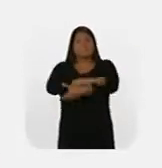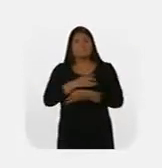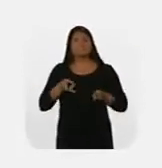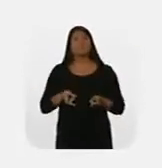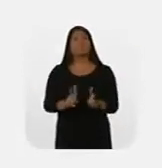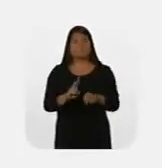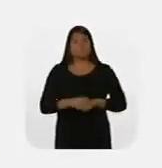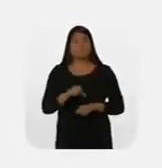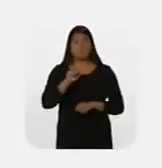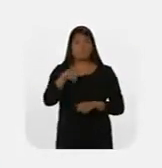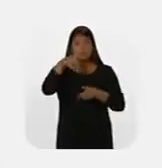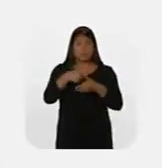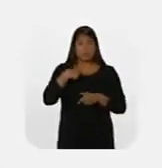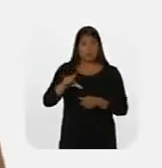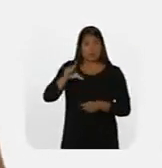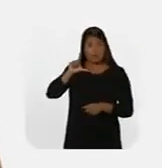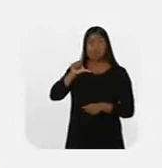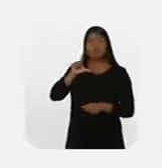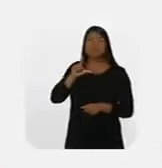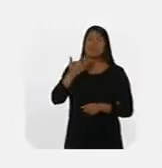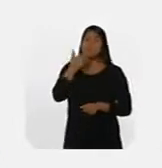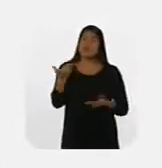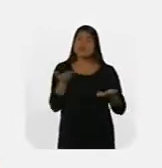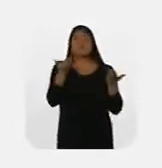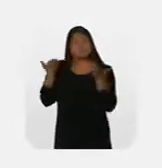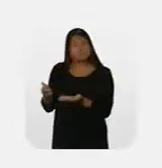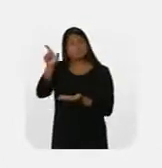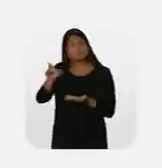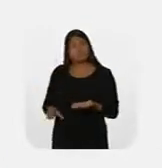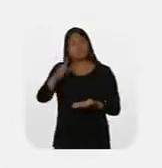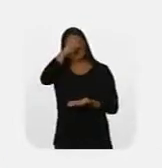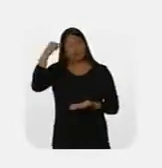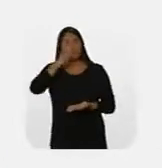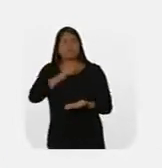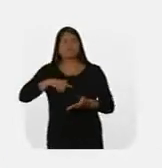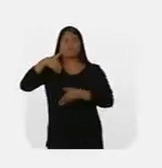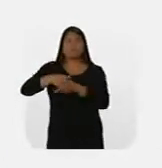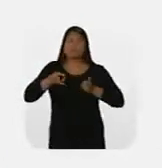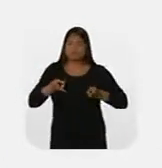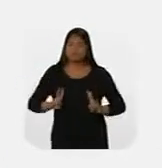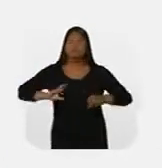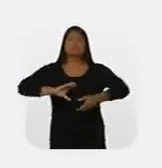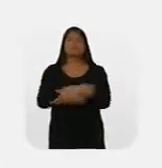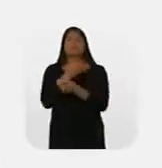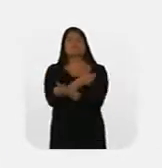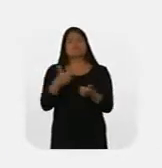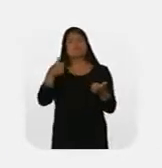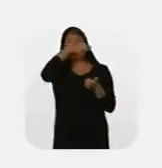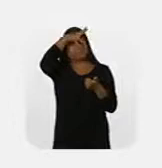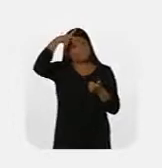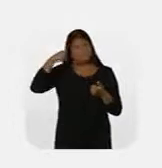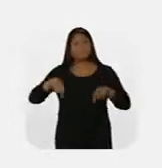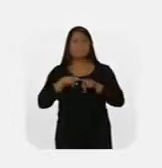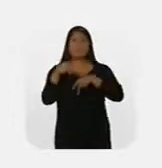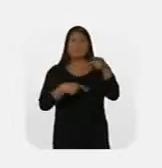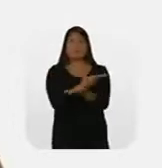vai seguir firme e forte. Se você votou em mim, peço agora que vote em Wilson, governador, para seguirmos trabalhando pelo